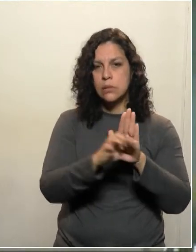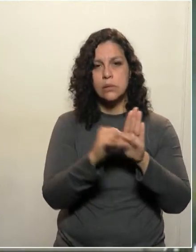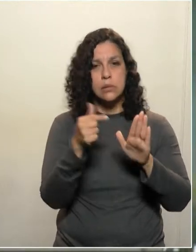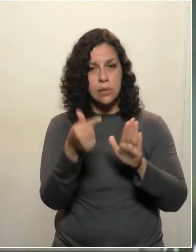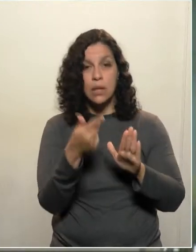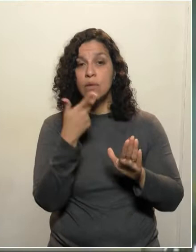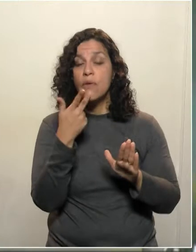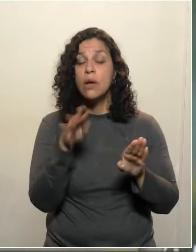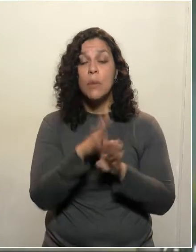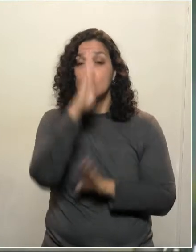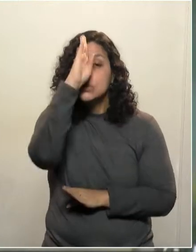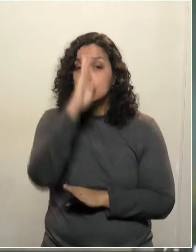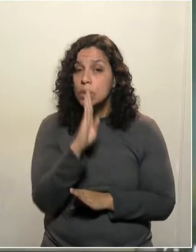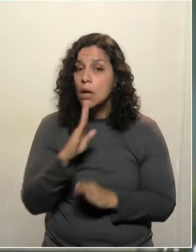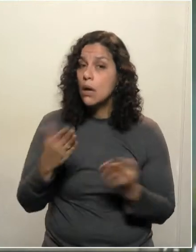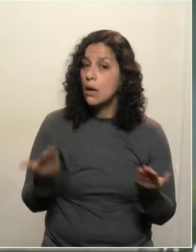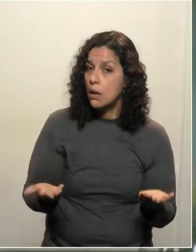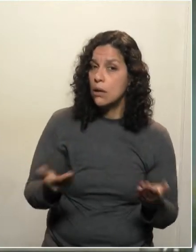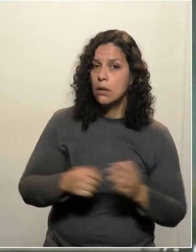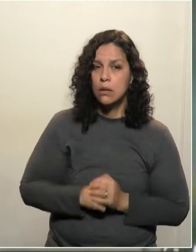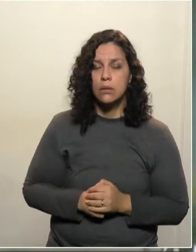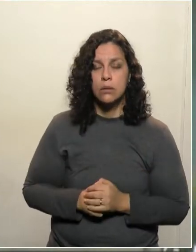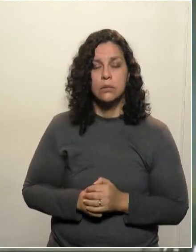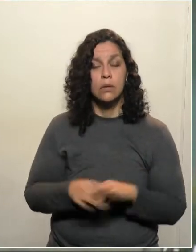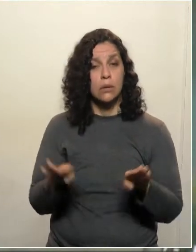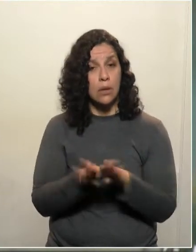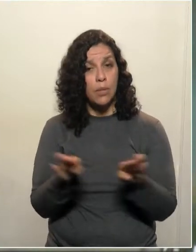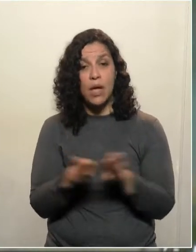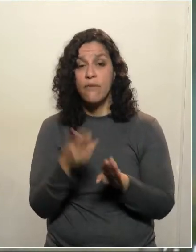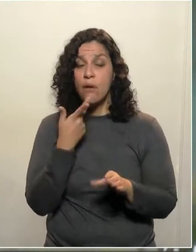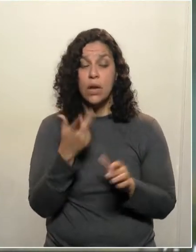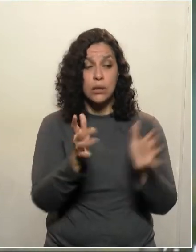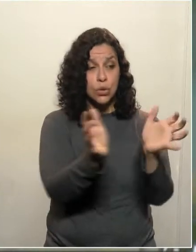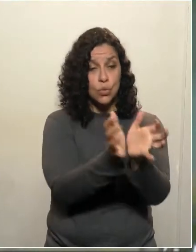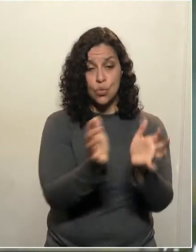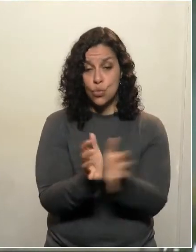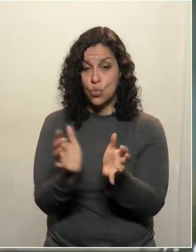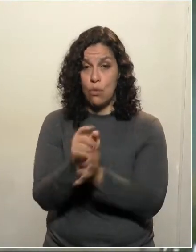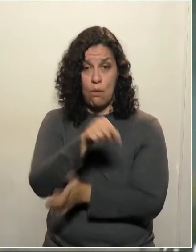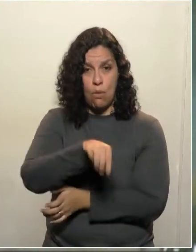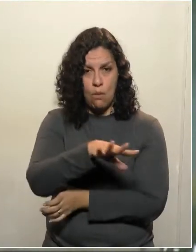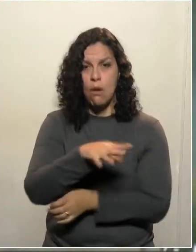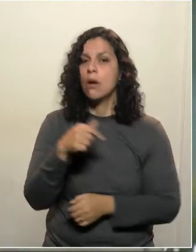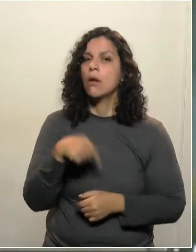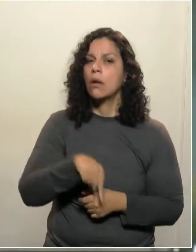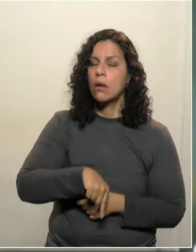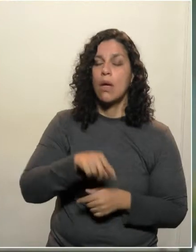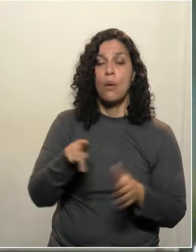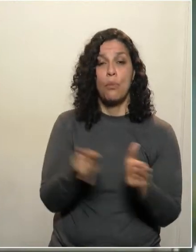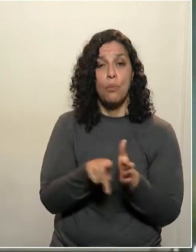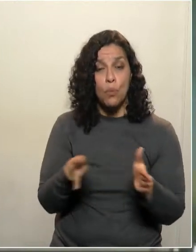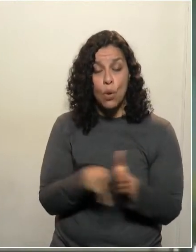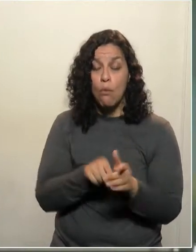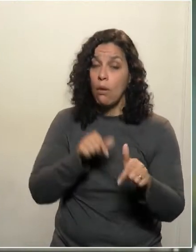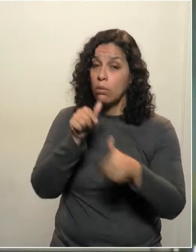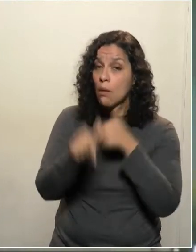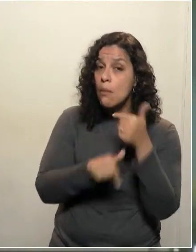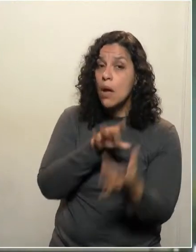respeito à gratuidade e diz exatamente isso, que as entidades que têm fim